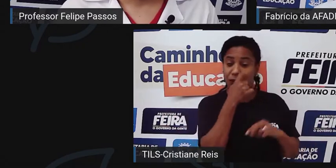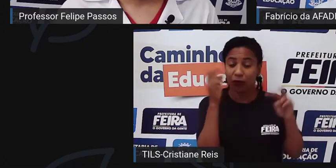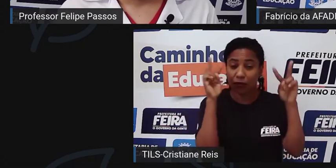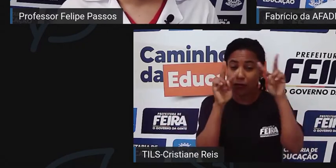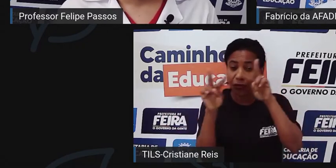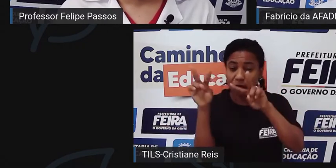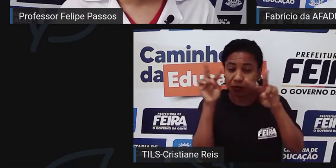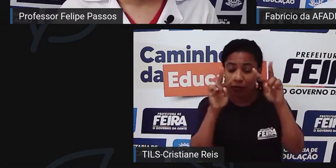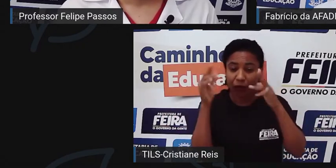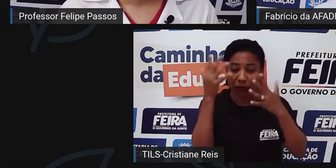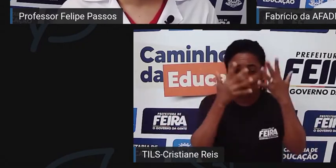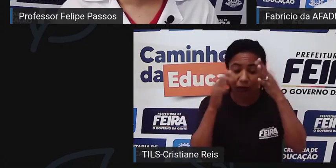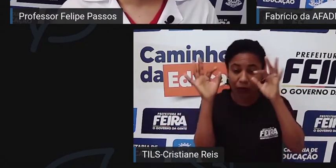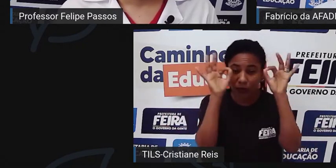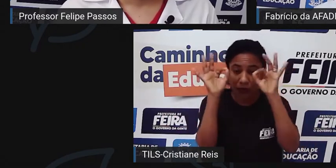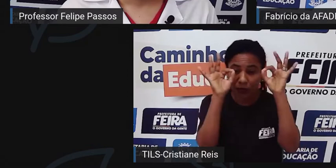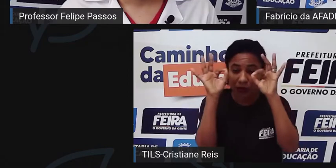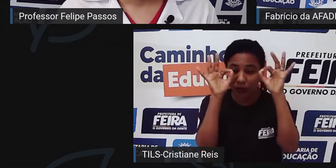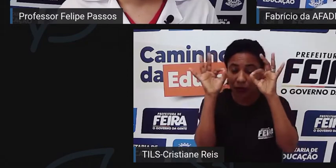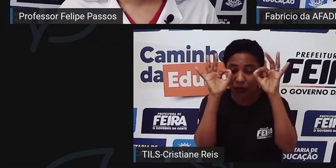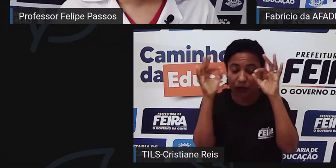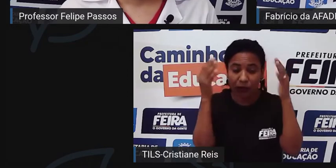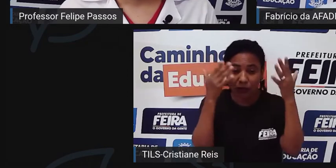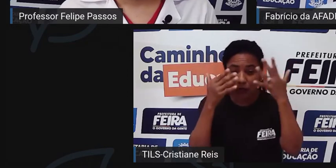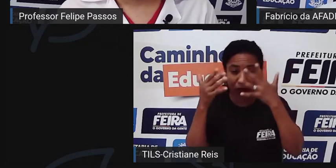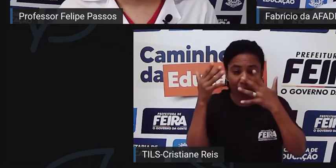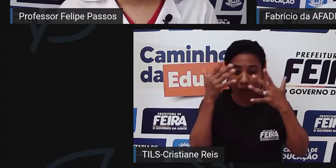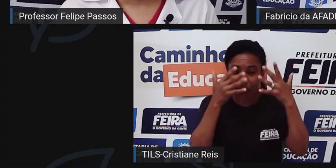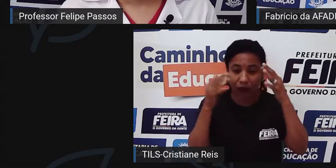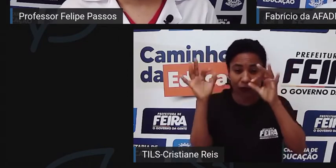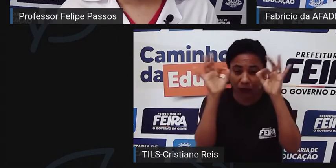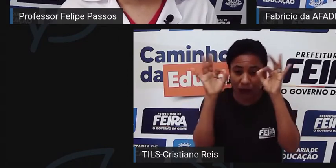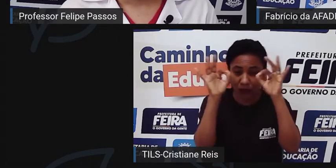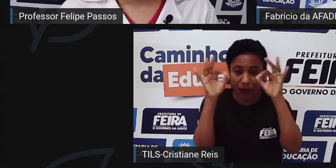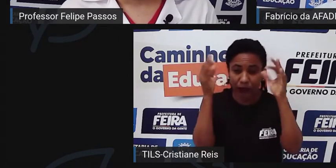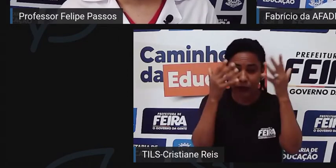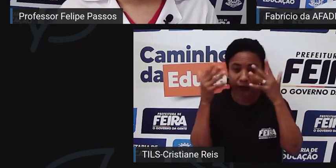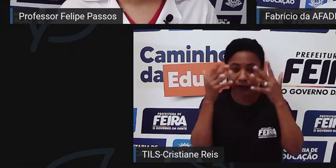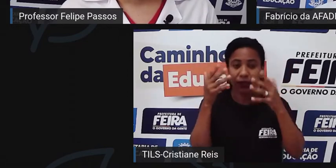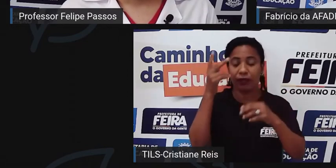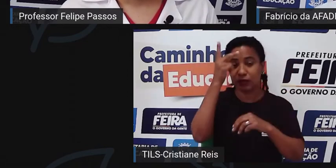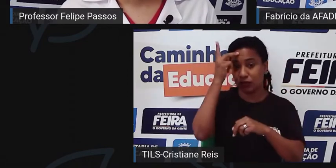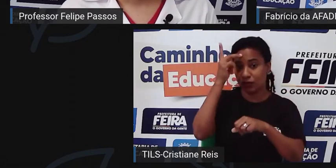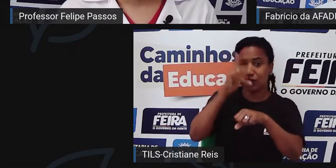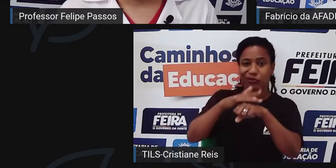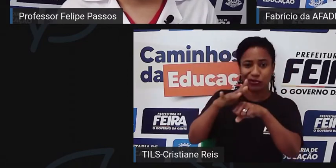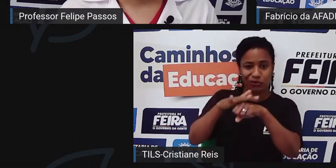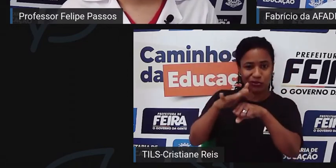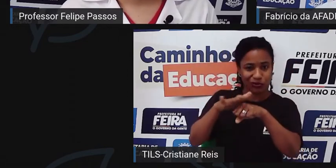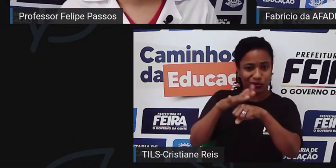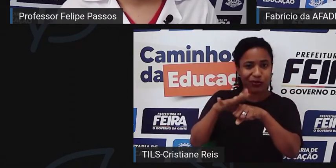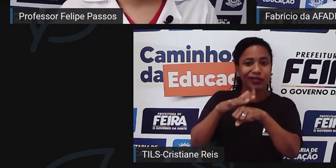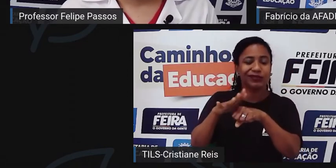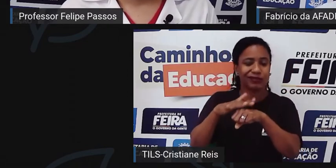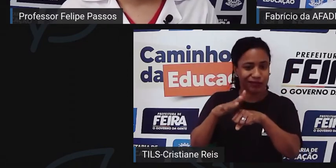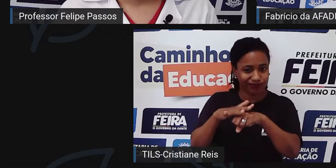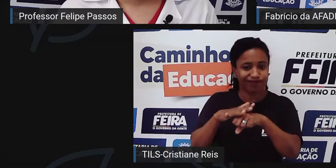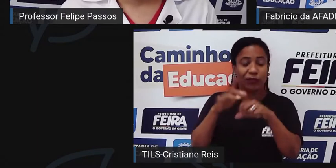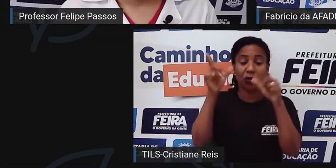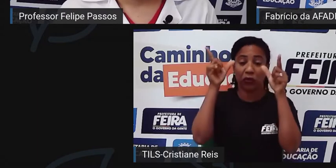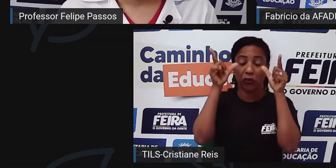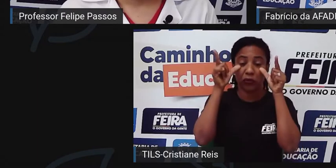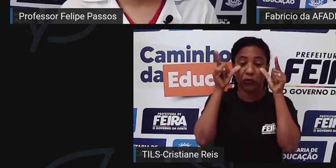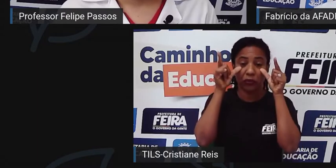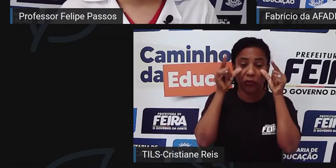problema de retina, as pessoas que têm doença fos-ciforme, elas perdem muito a visão, muito cedo, devido à